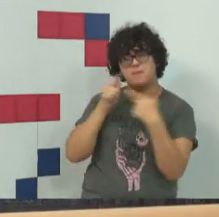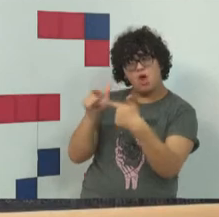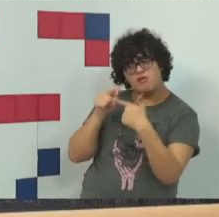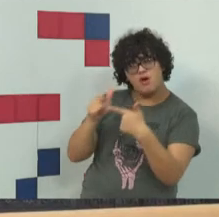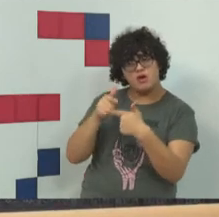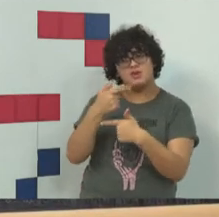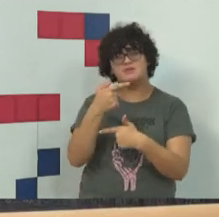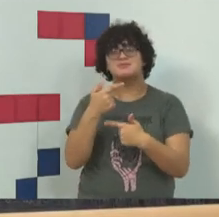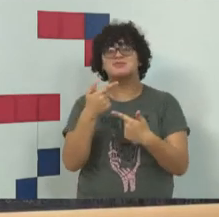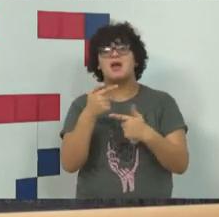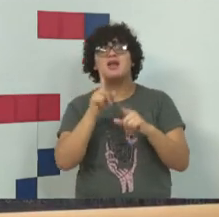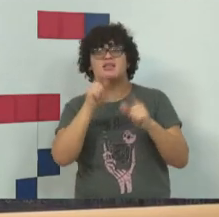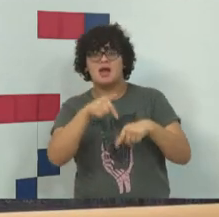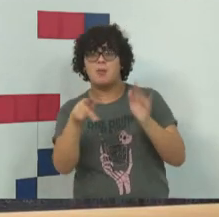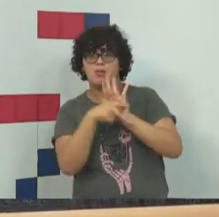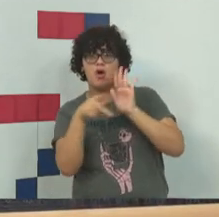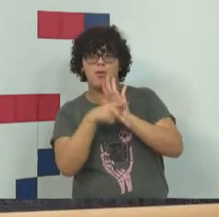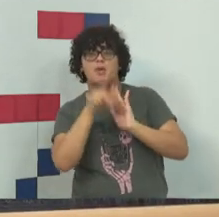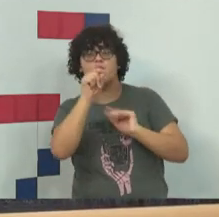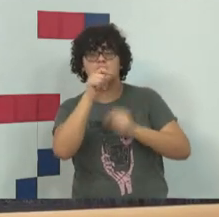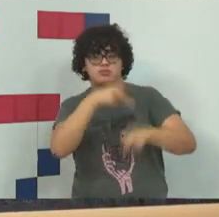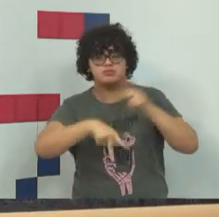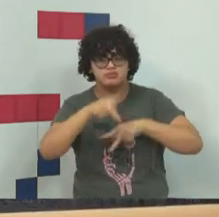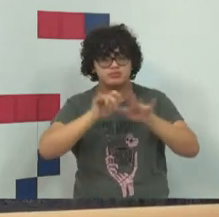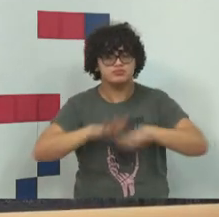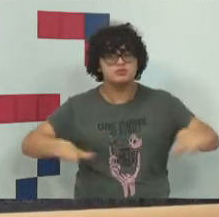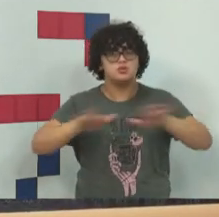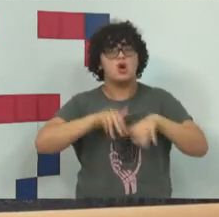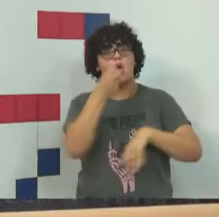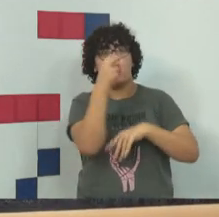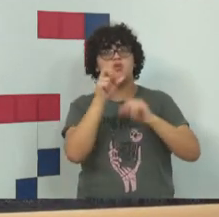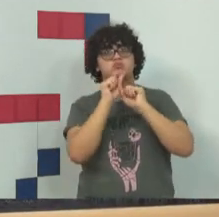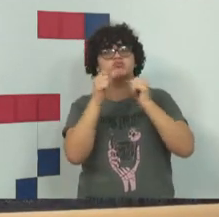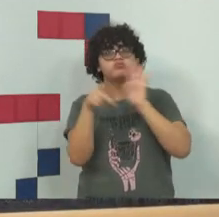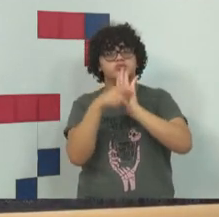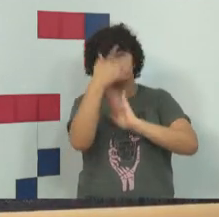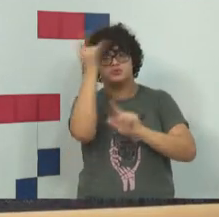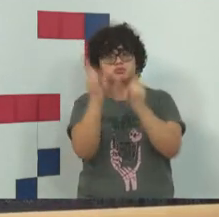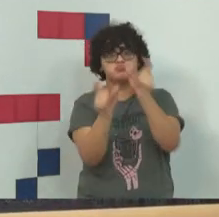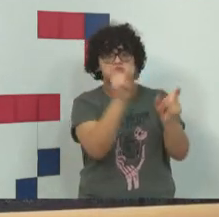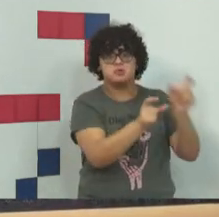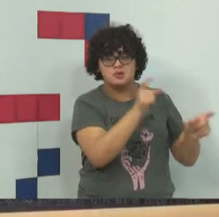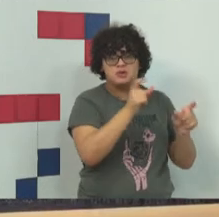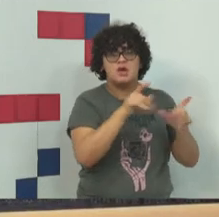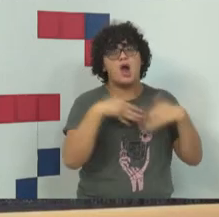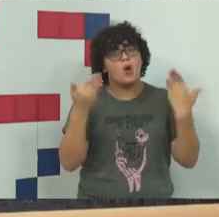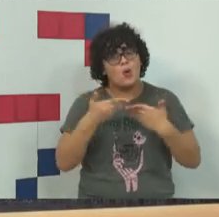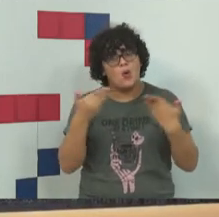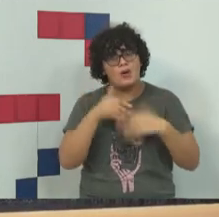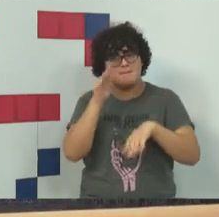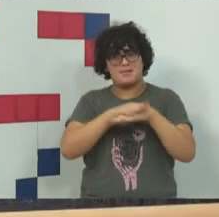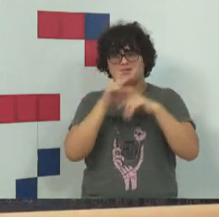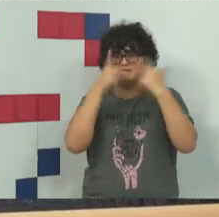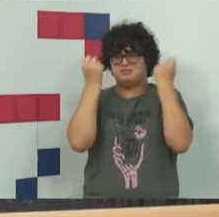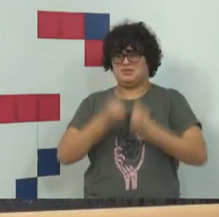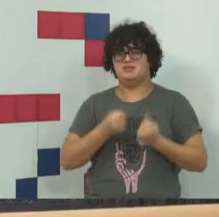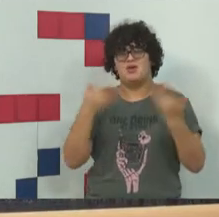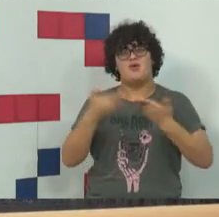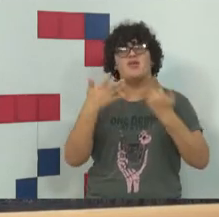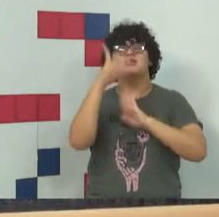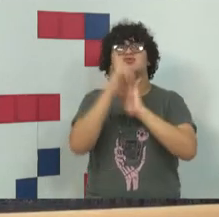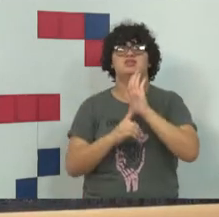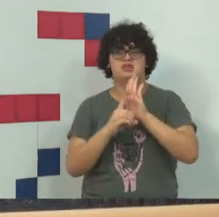dois pontos, perturbação da ordem pública ou alarma social. Infelizmente, expressões muito genéricas para o direito penal.